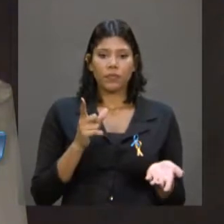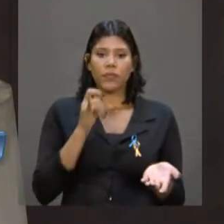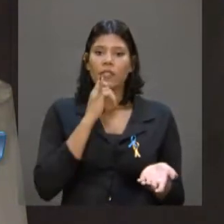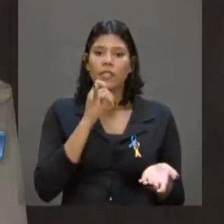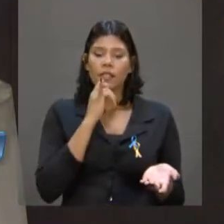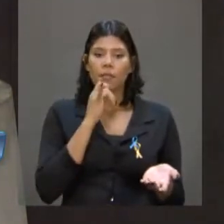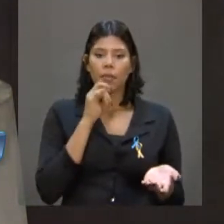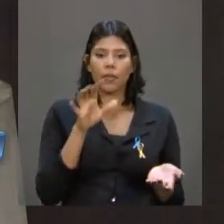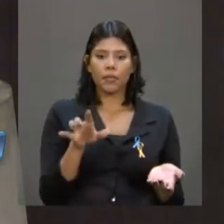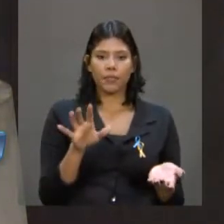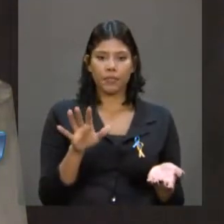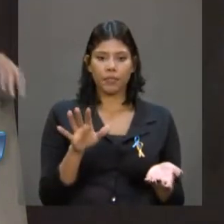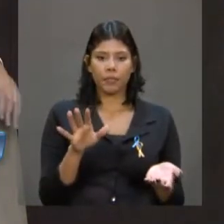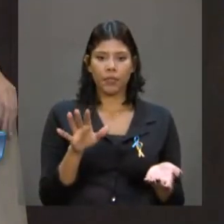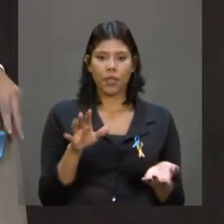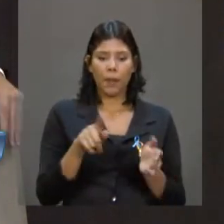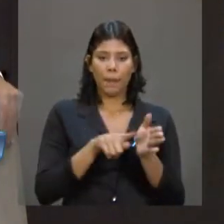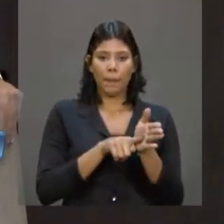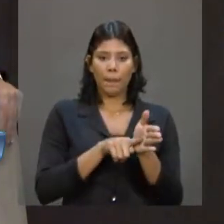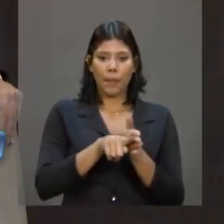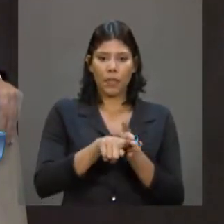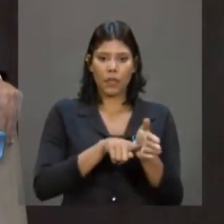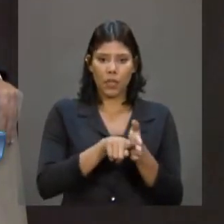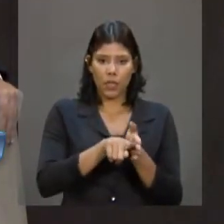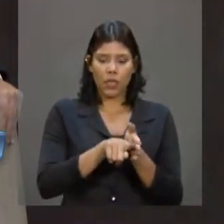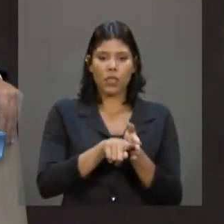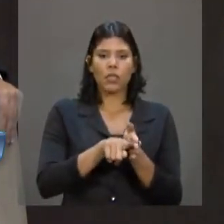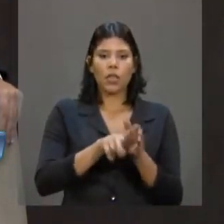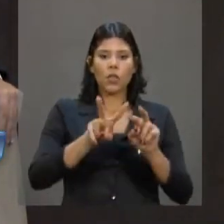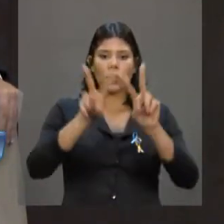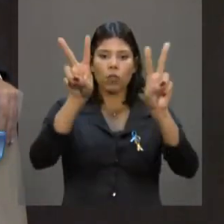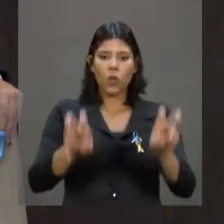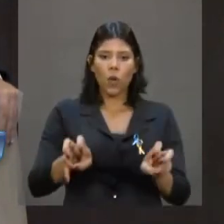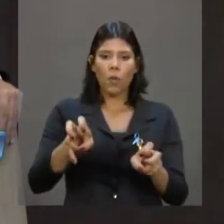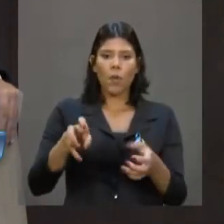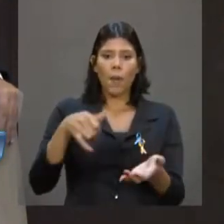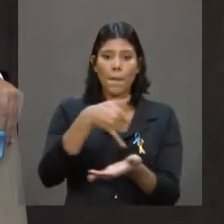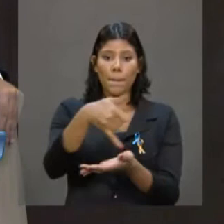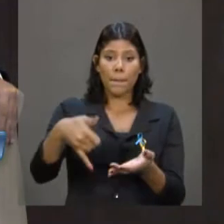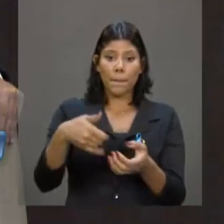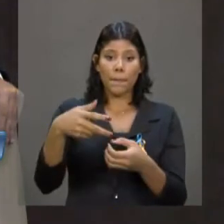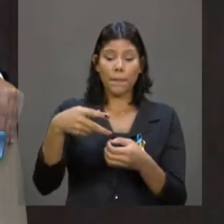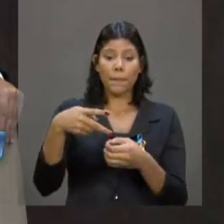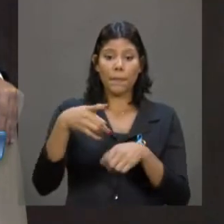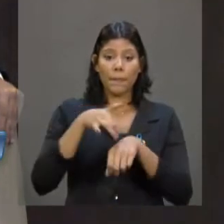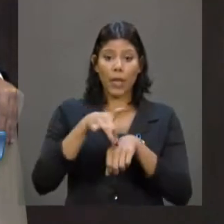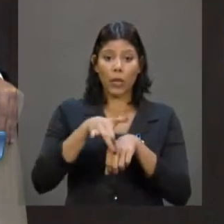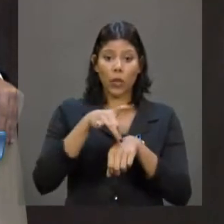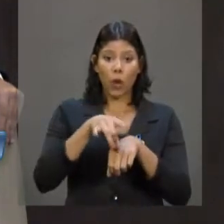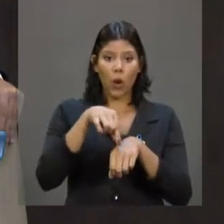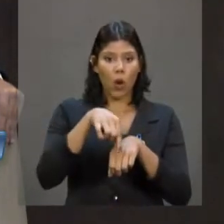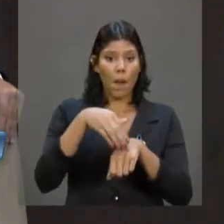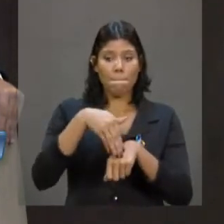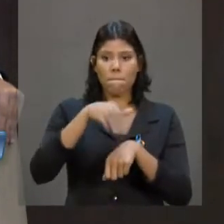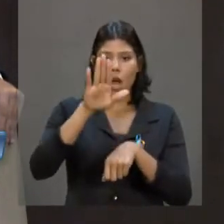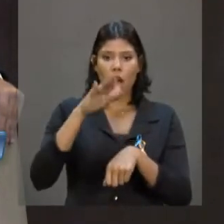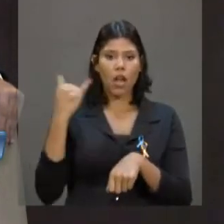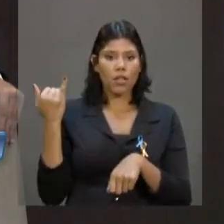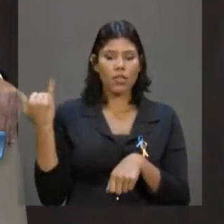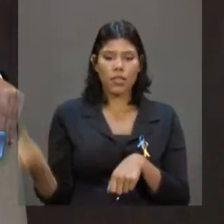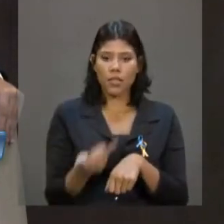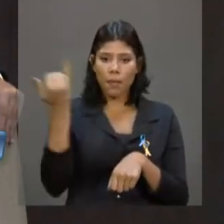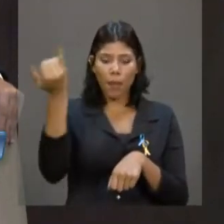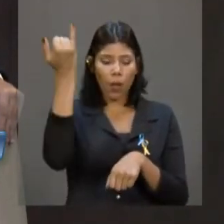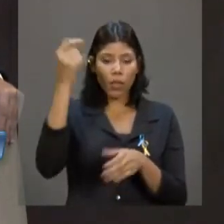como, por exemplo, a pesquisa e a exploração do petróleo? Foi a maior empresa em pesquisa petrolífera do